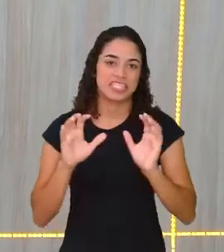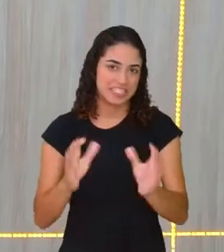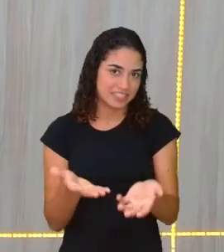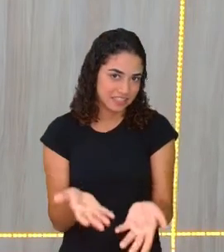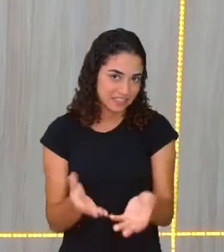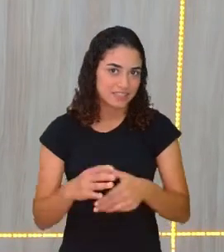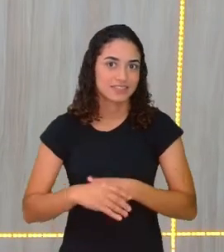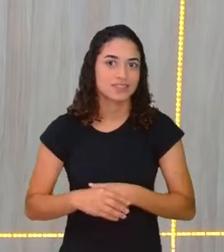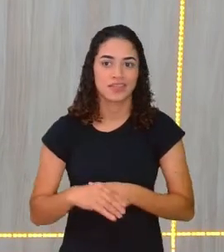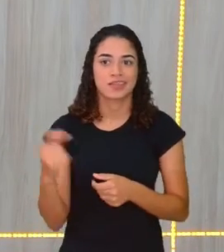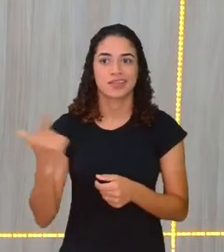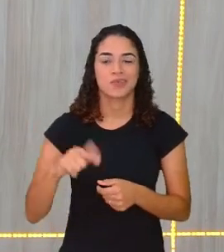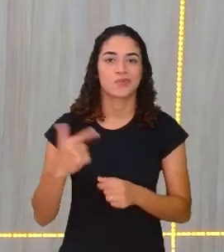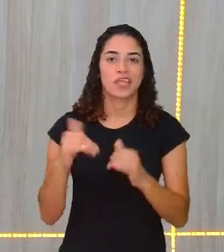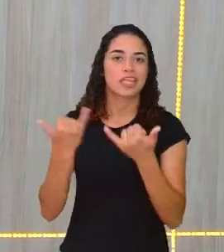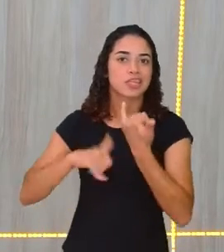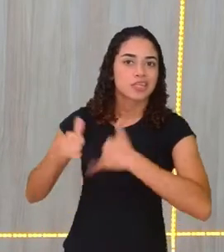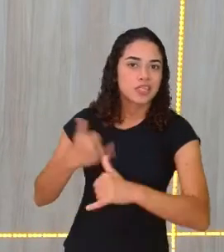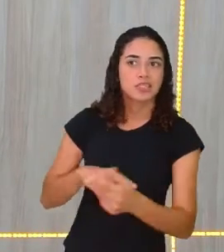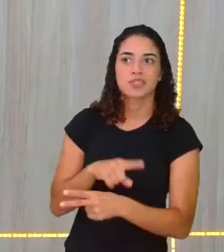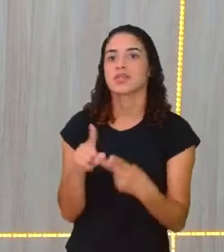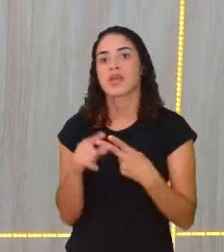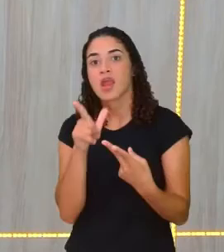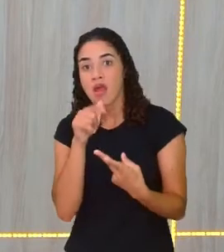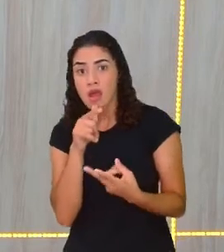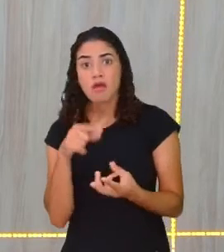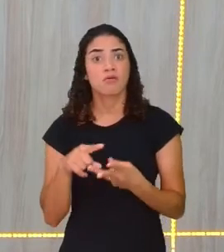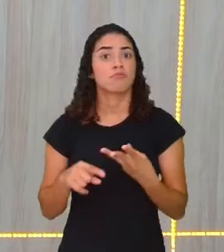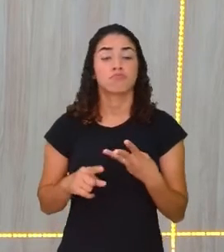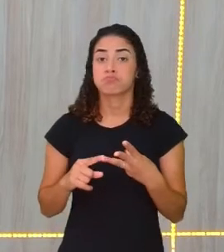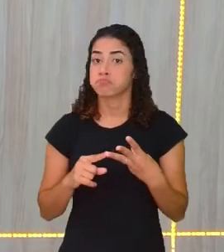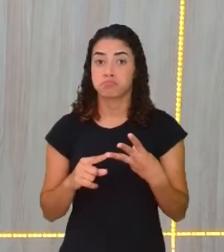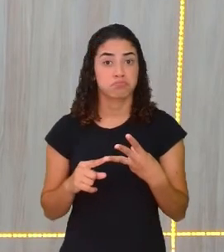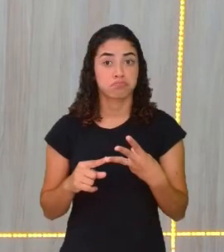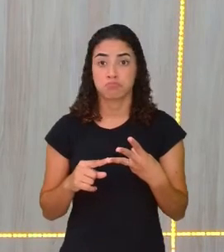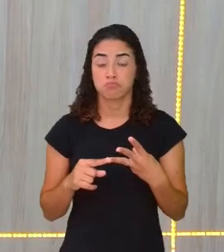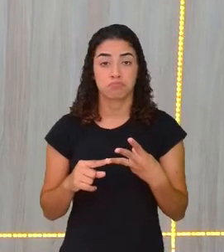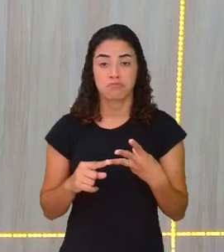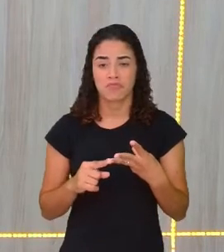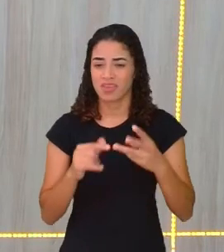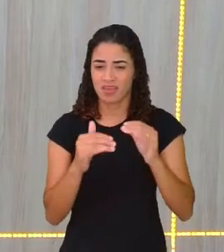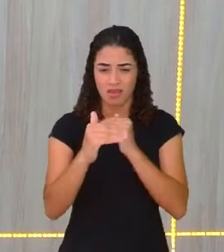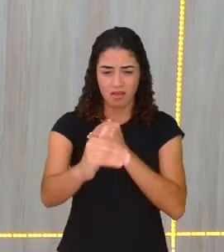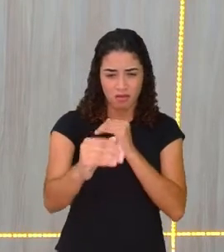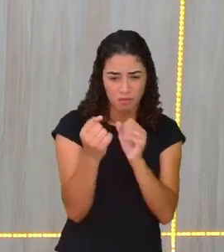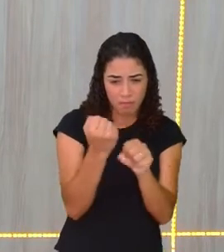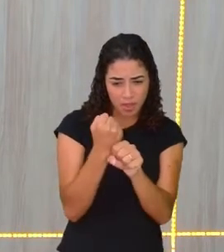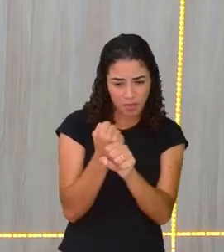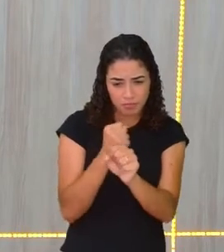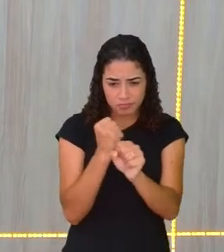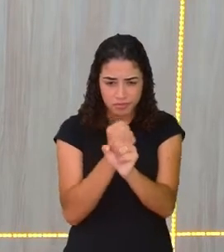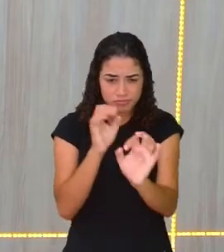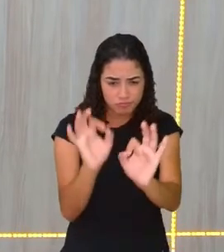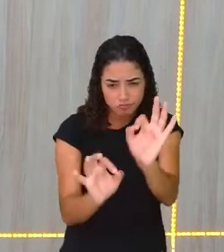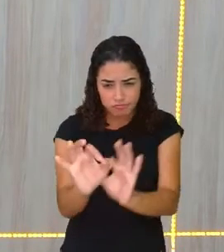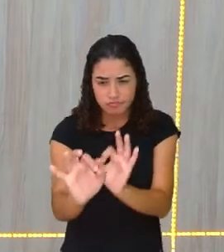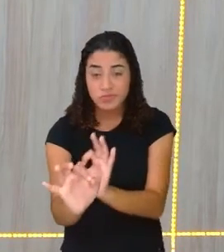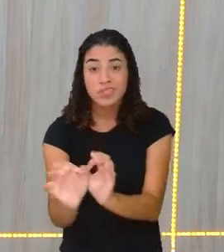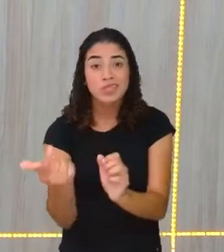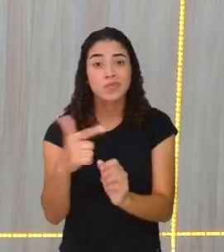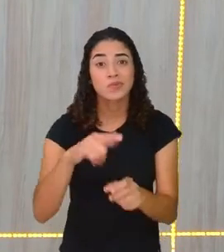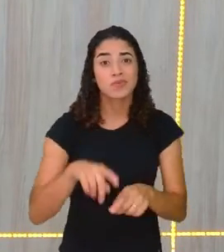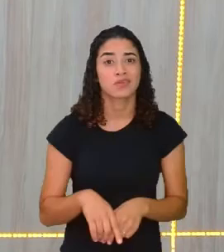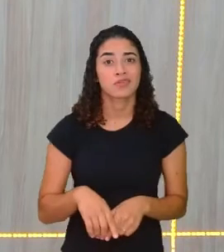Que não teve instalação de energia, de água, que não foi feito, não é? O calçamento. Nós temos pessoas que moram em